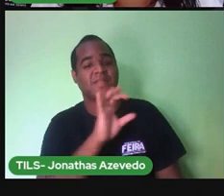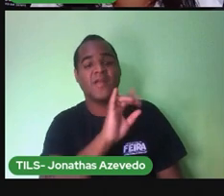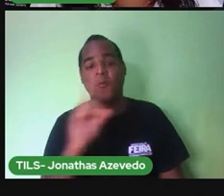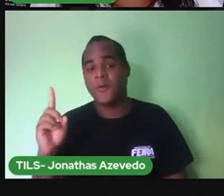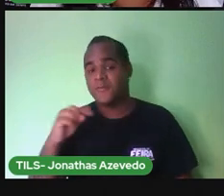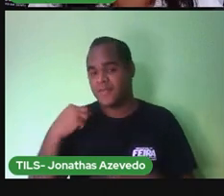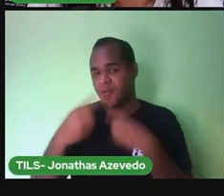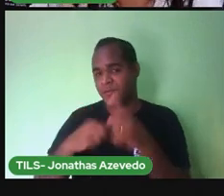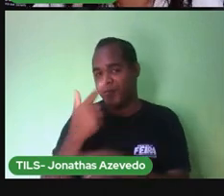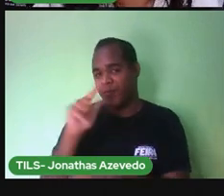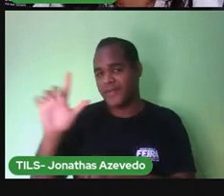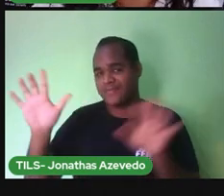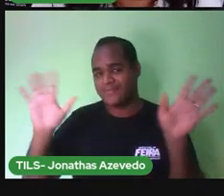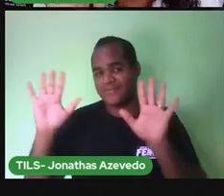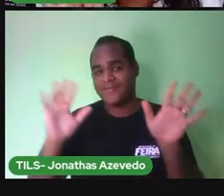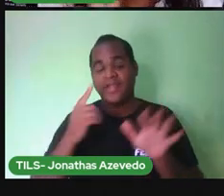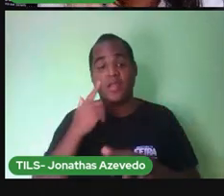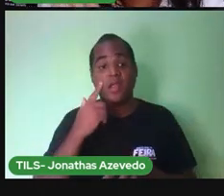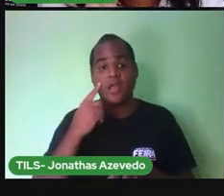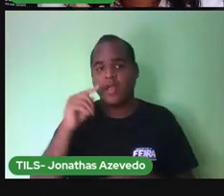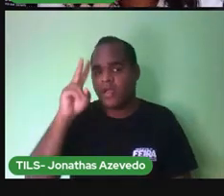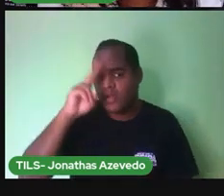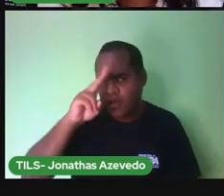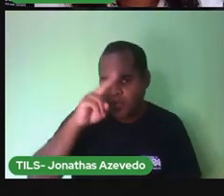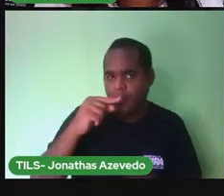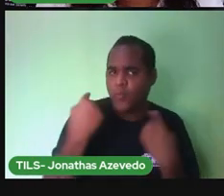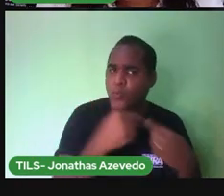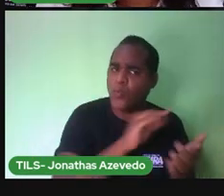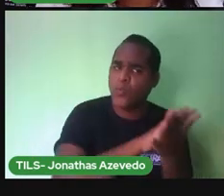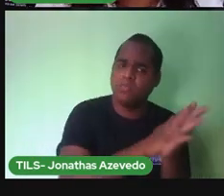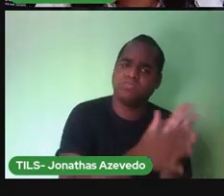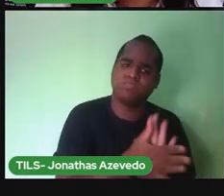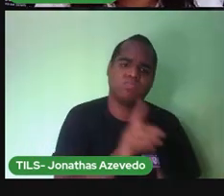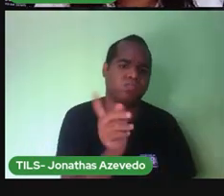E até a próxima aula E lembra Não maltrata os animais